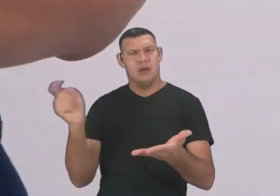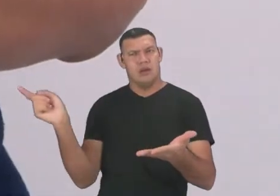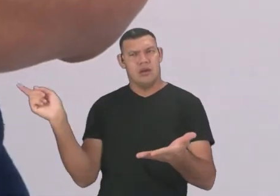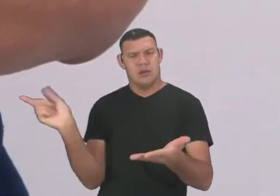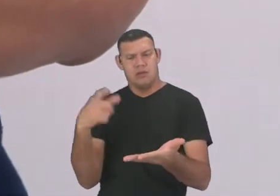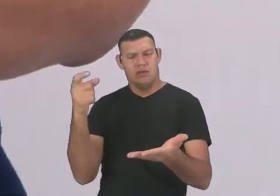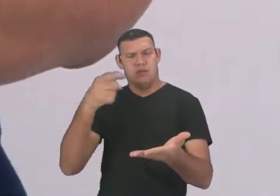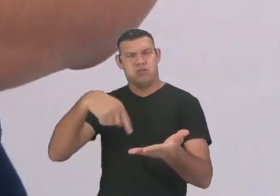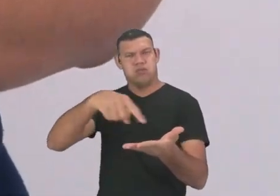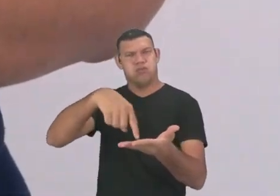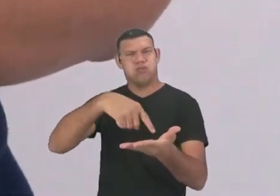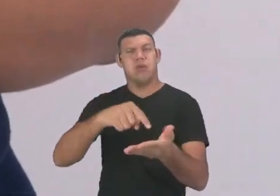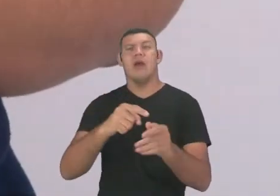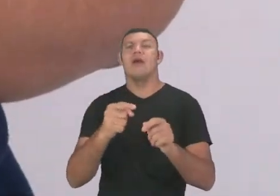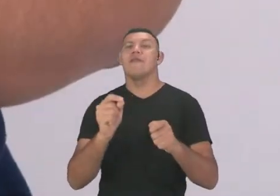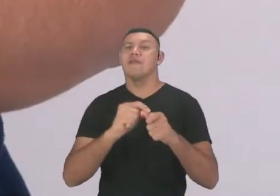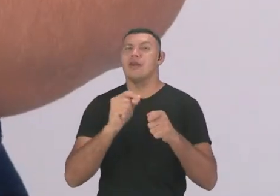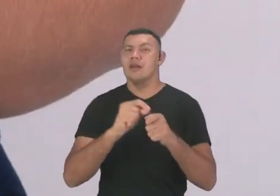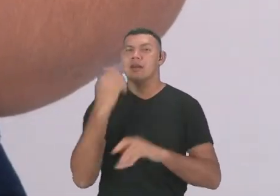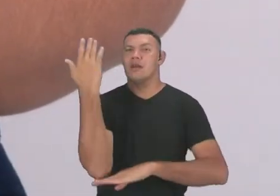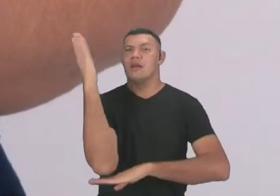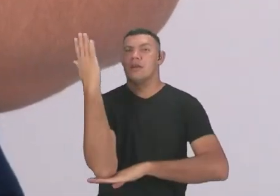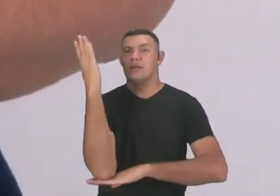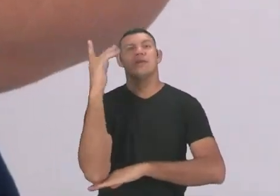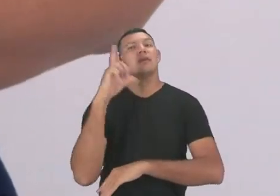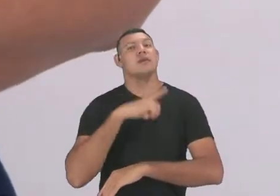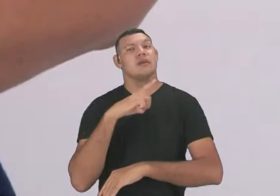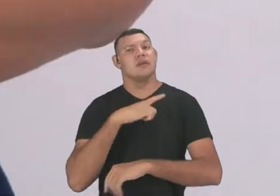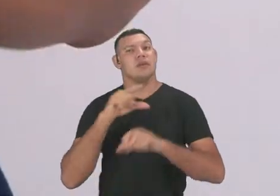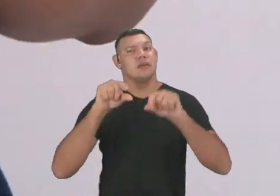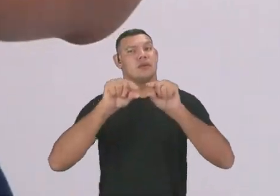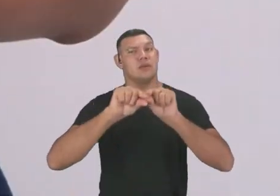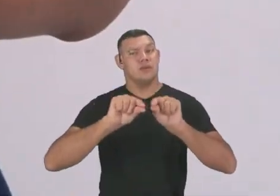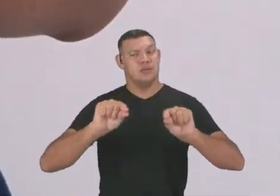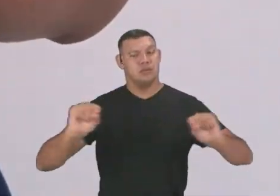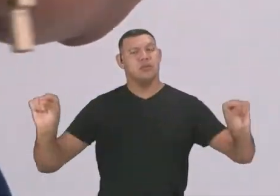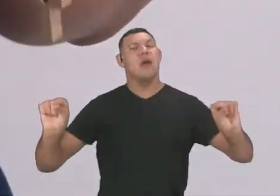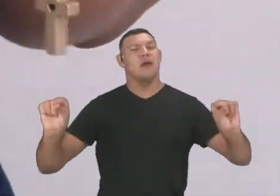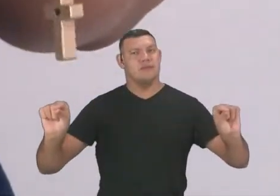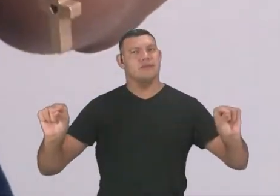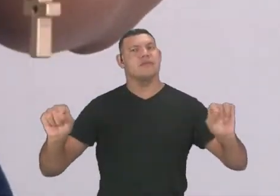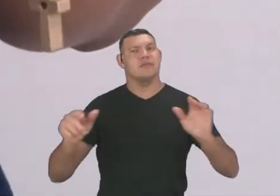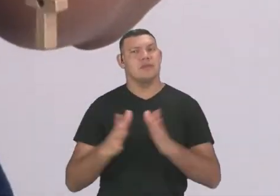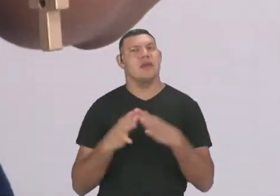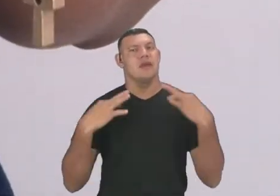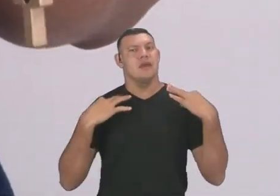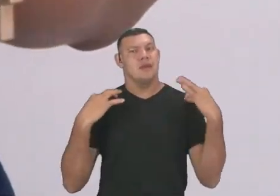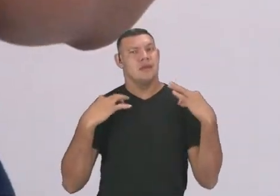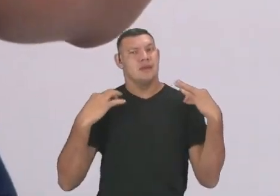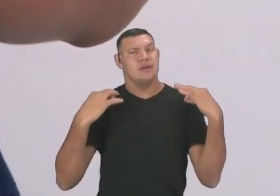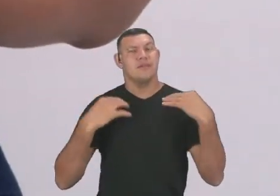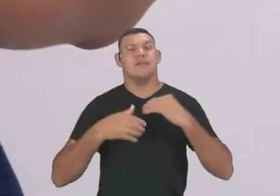de madeira e tem uma corda, certo? A corda é de tecido.